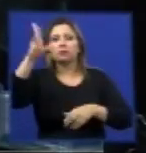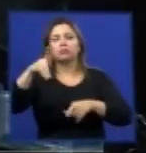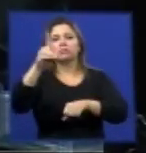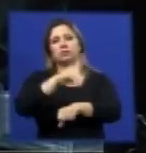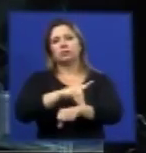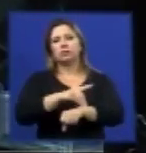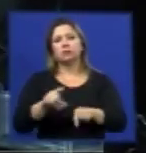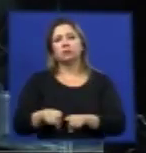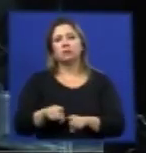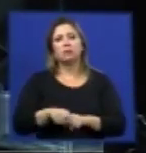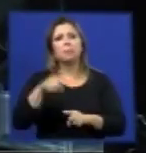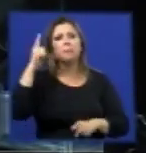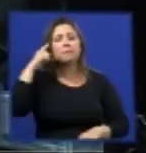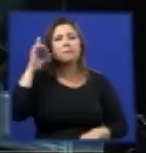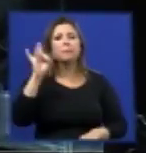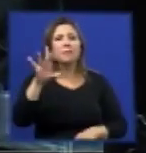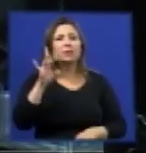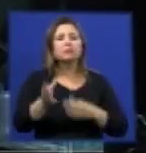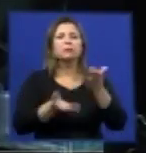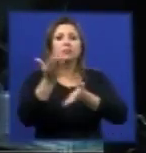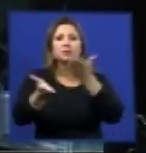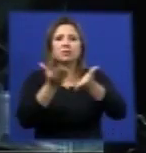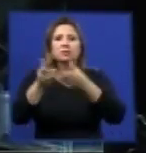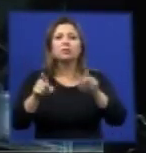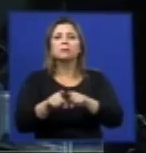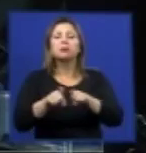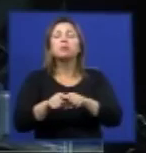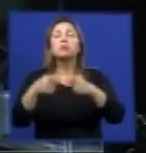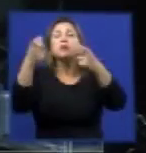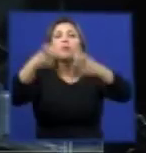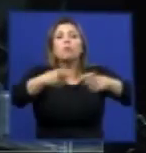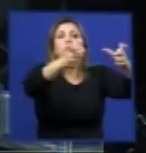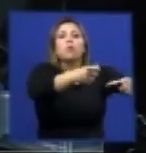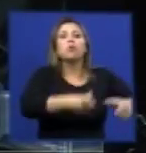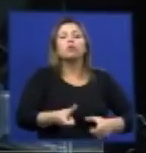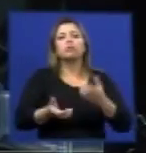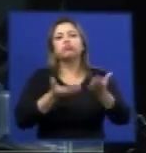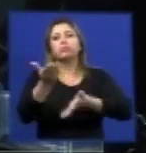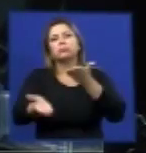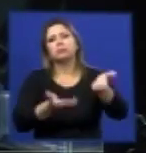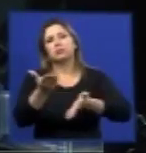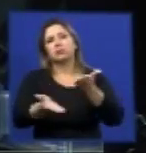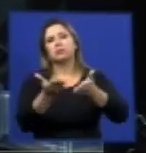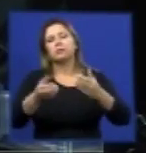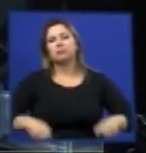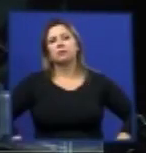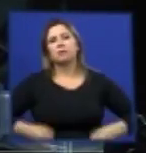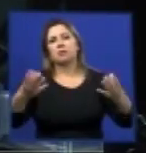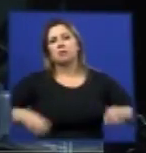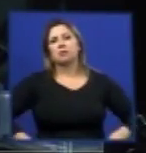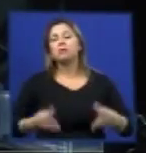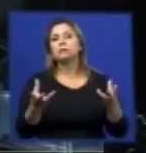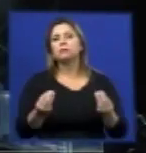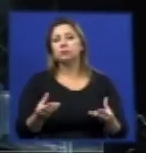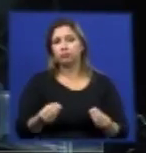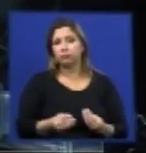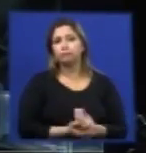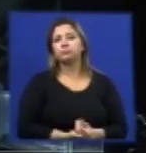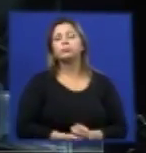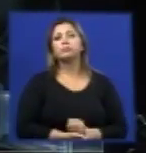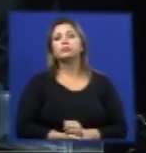exclusivamente para a ação de prevenção da dengue mas sim para a área que trata disso estima que 70% desses gastos são para